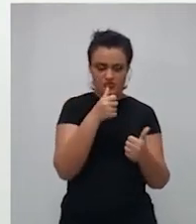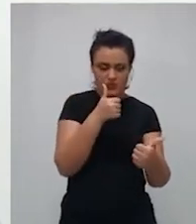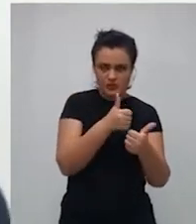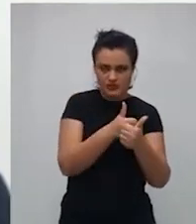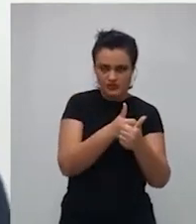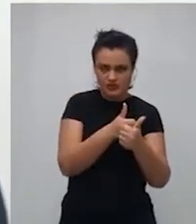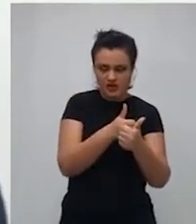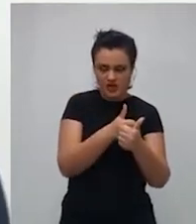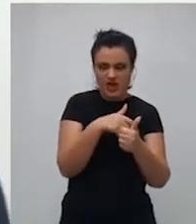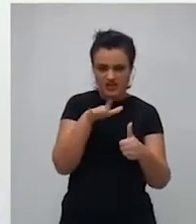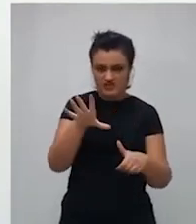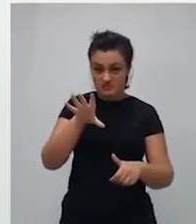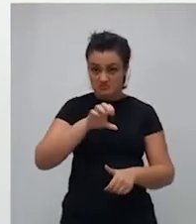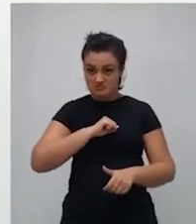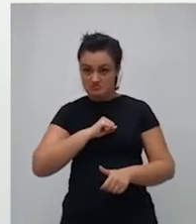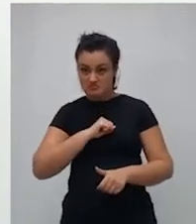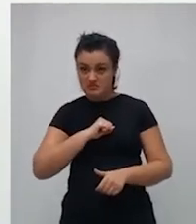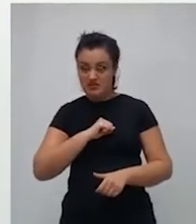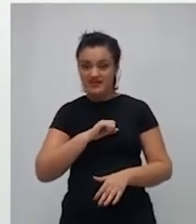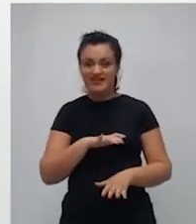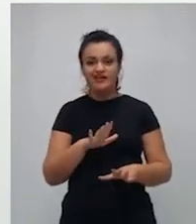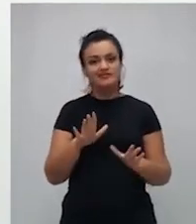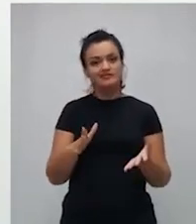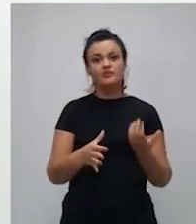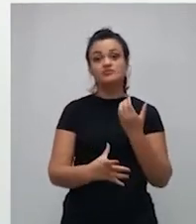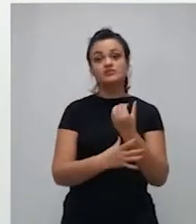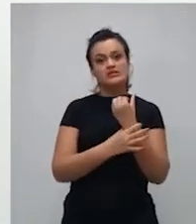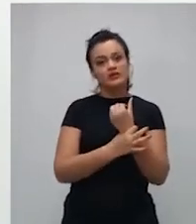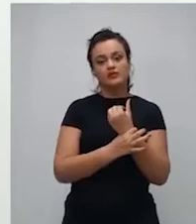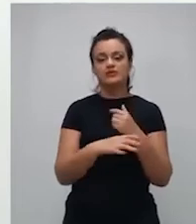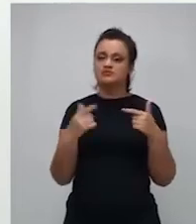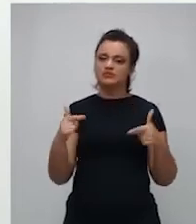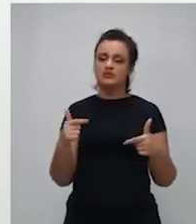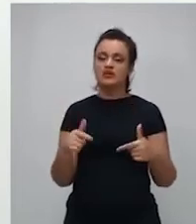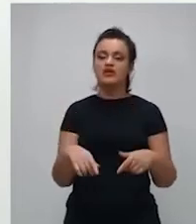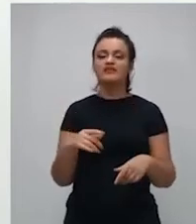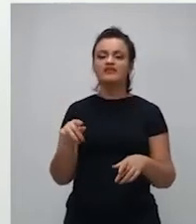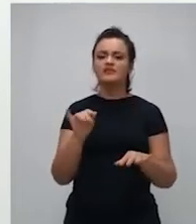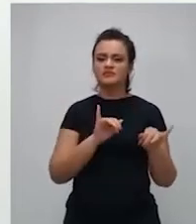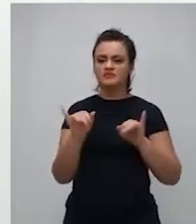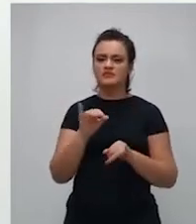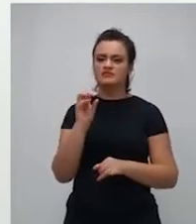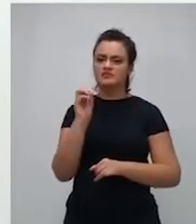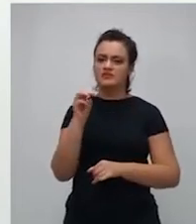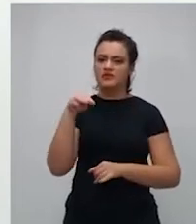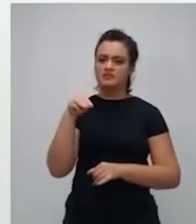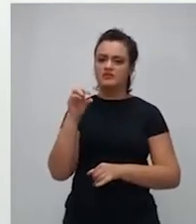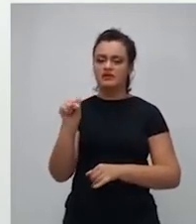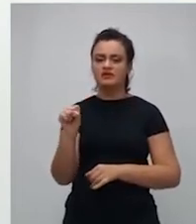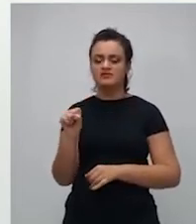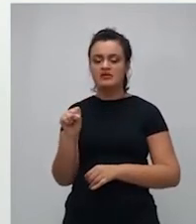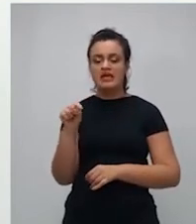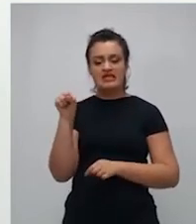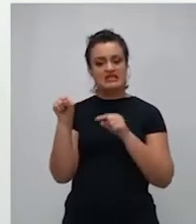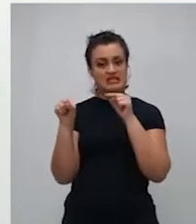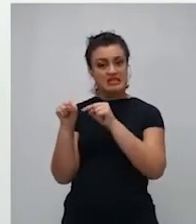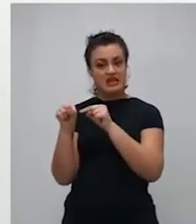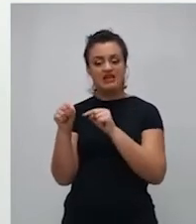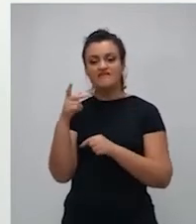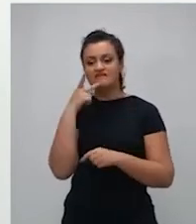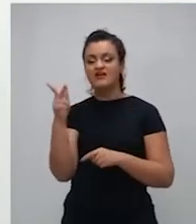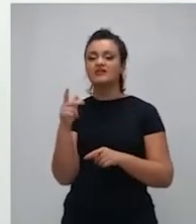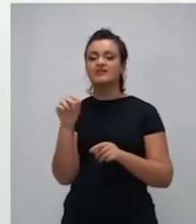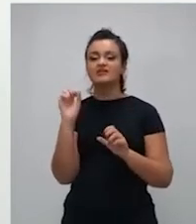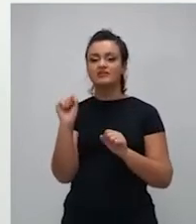de São Paulo, Patrícia Iglesias, falaram sobre o tema. A própria Organização Mundial da Saúde diz que pode haver um contágio